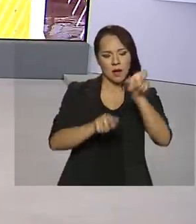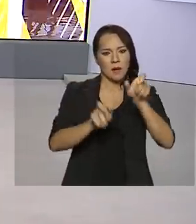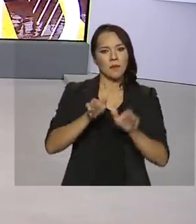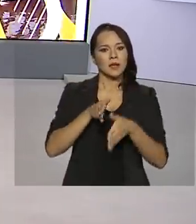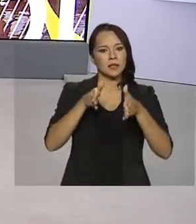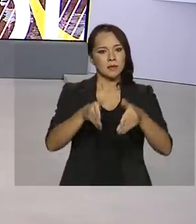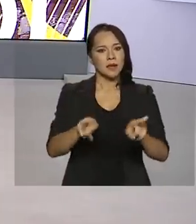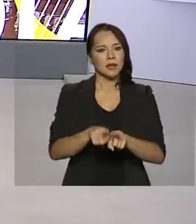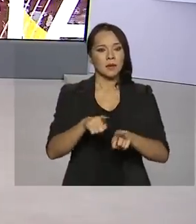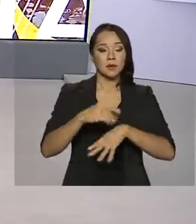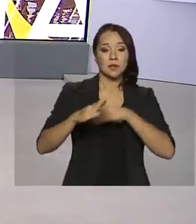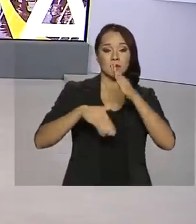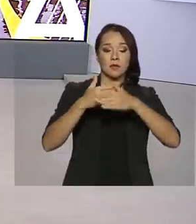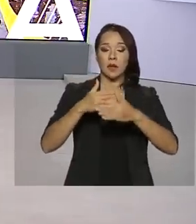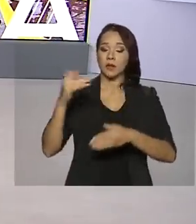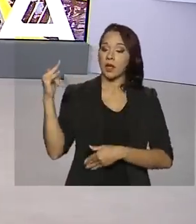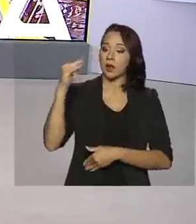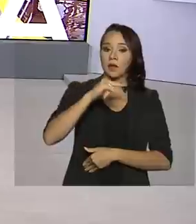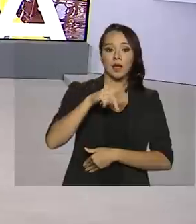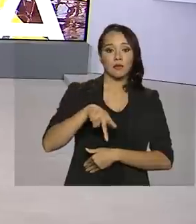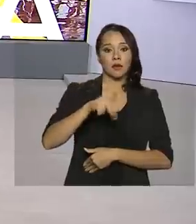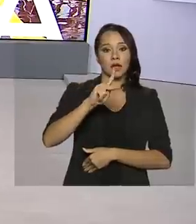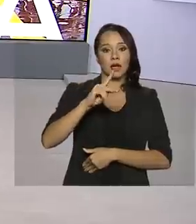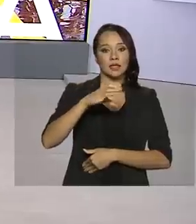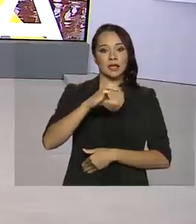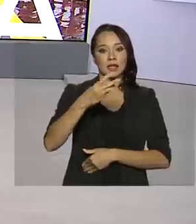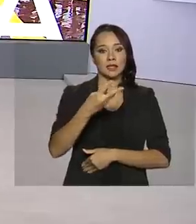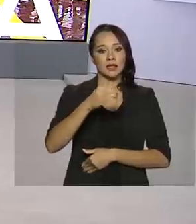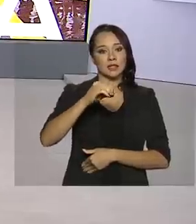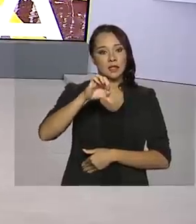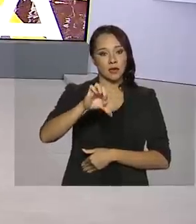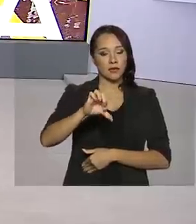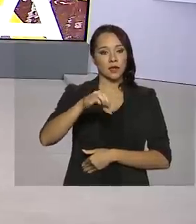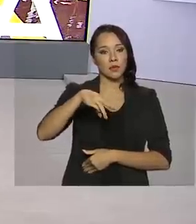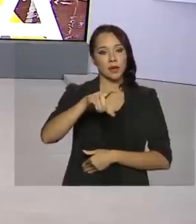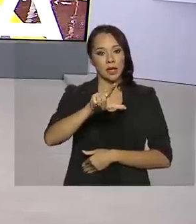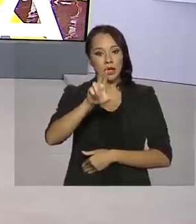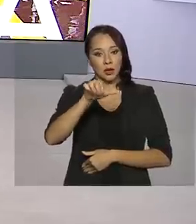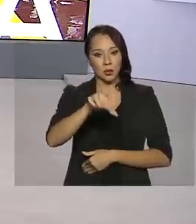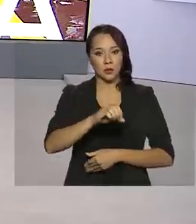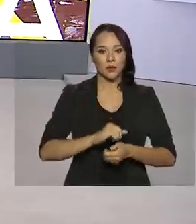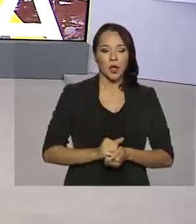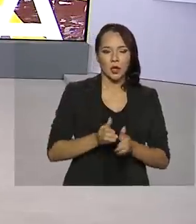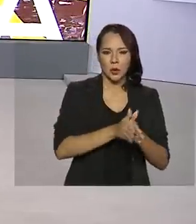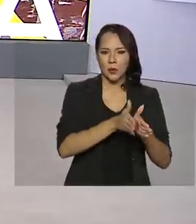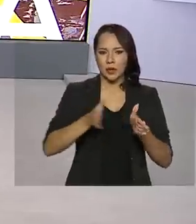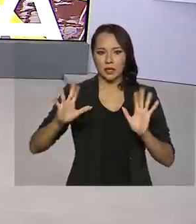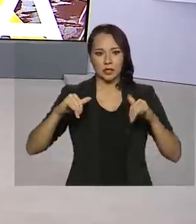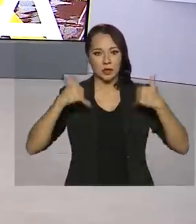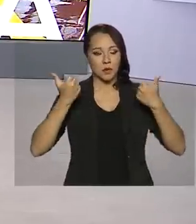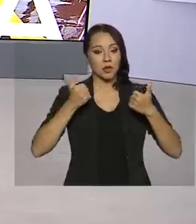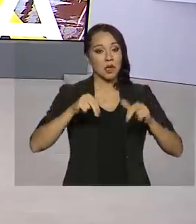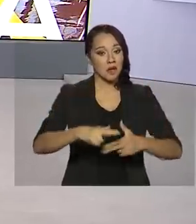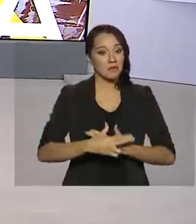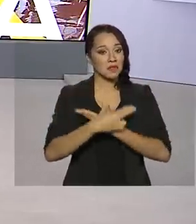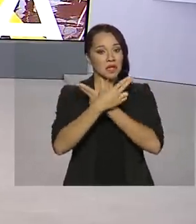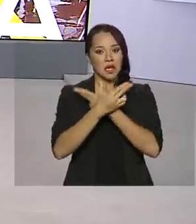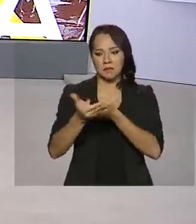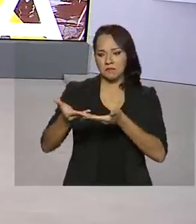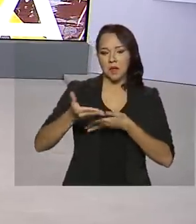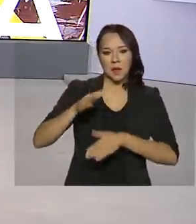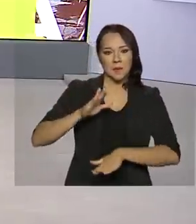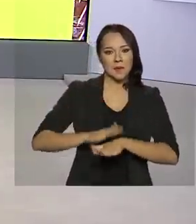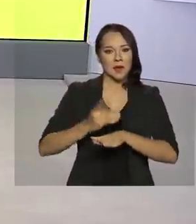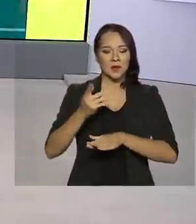participaram do desenvolvimento da aeronave KC-390 Millennium. Durante a cerimônia, a Força Aérea recebeu